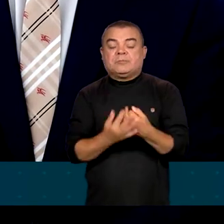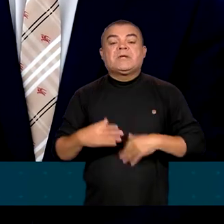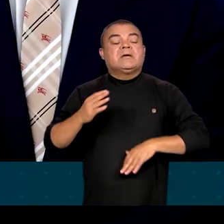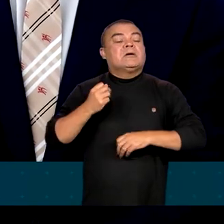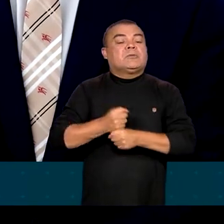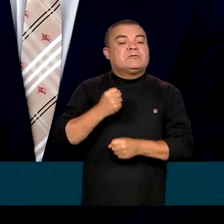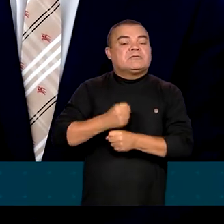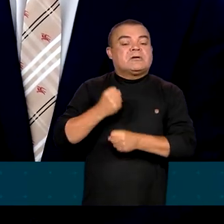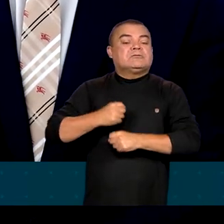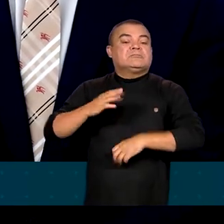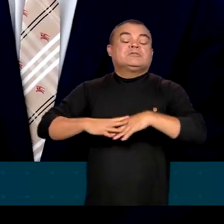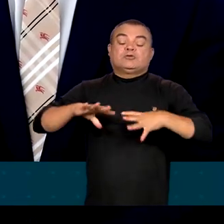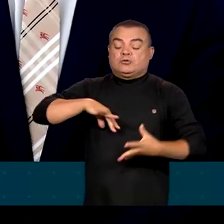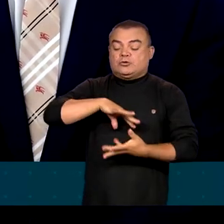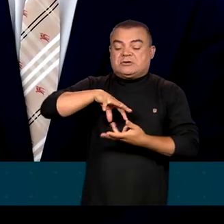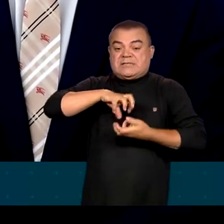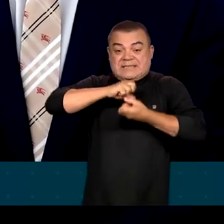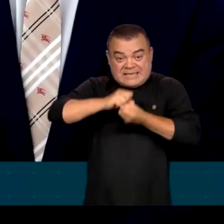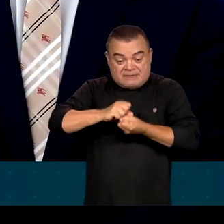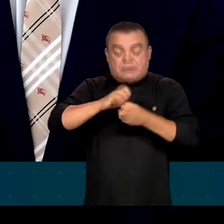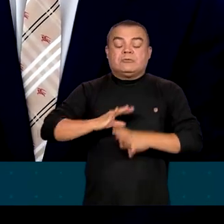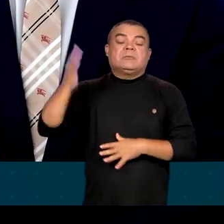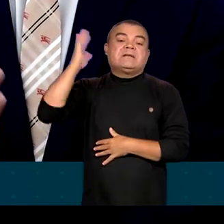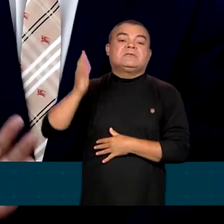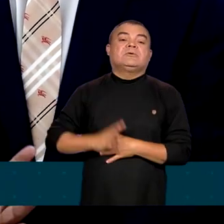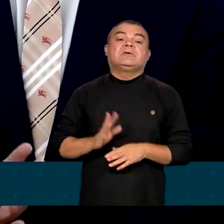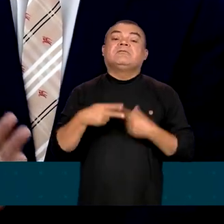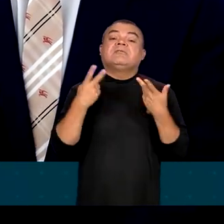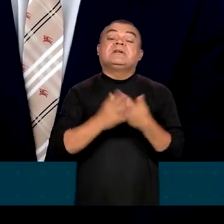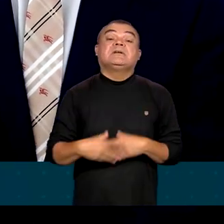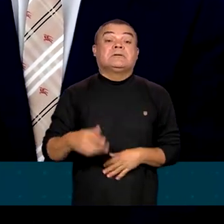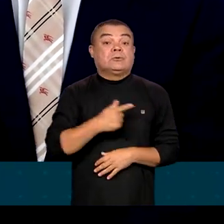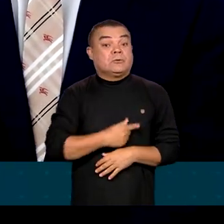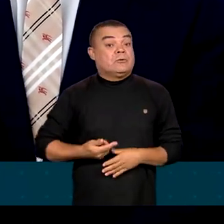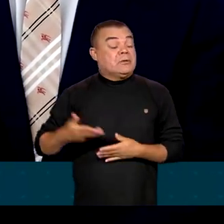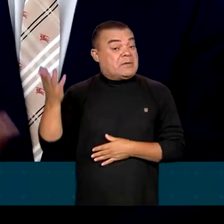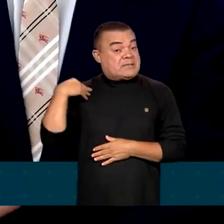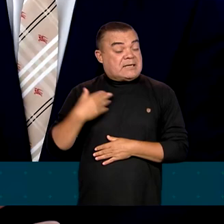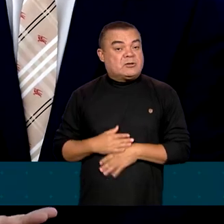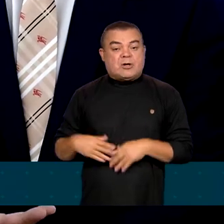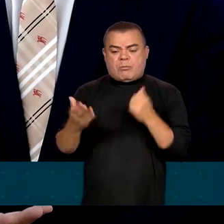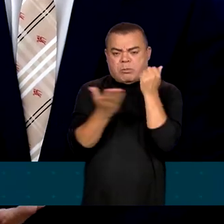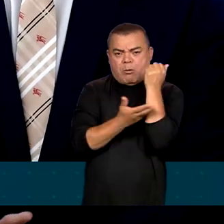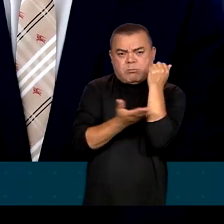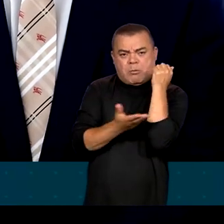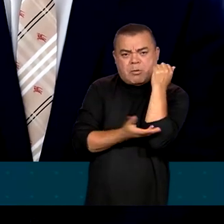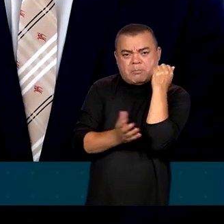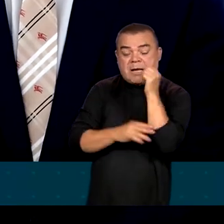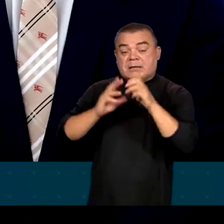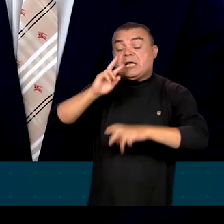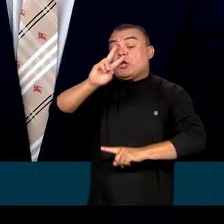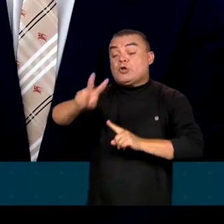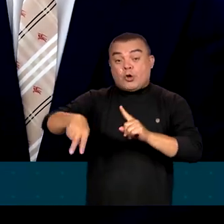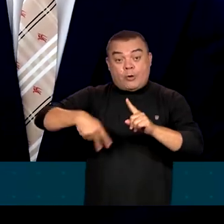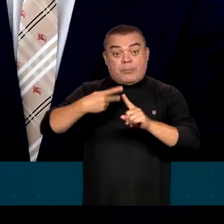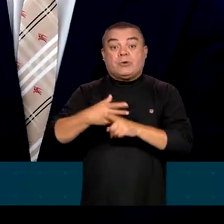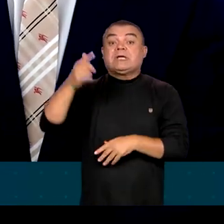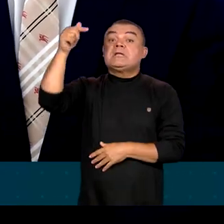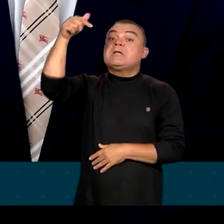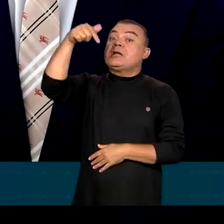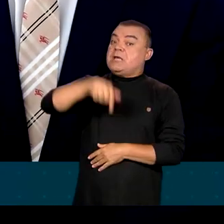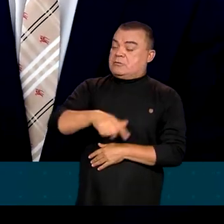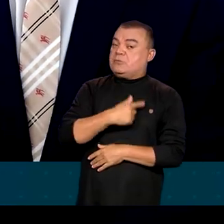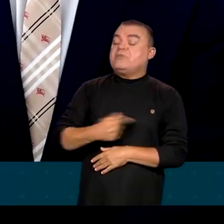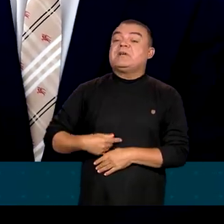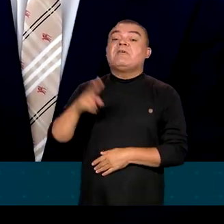sustentável no Brasil. O que eu falei é que, no governo passado, o desmatamento dobrou, que nesse governo o desmatamento